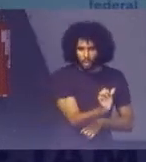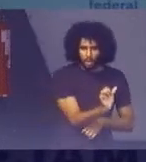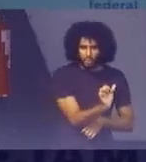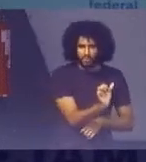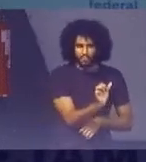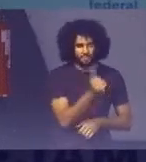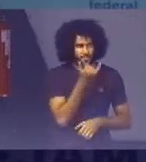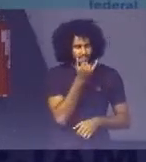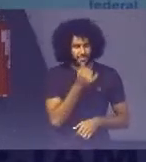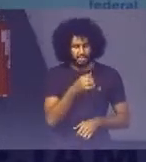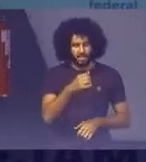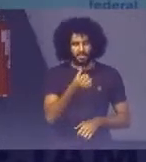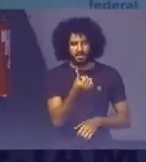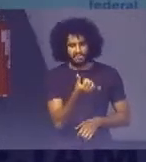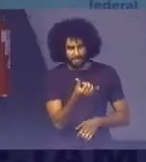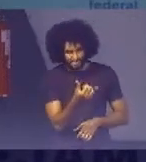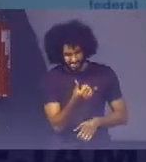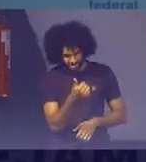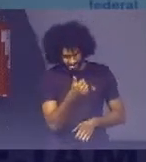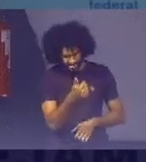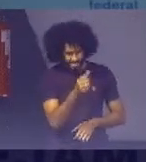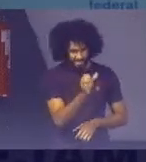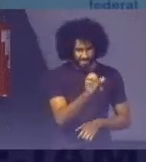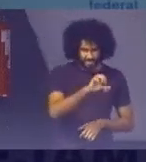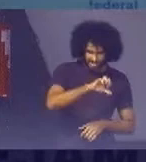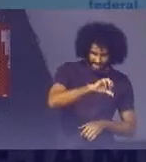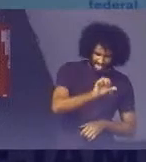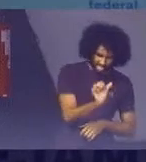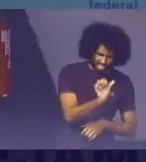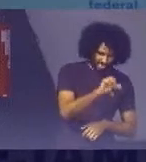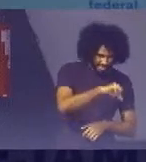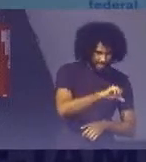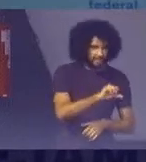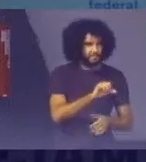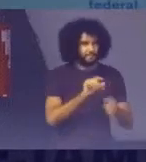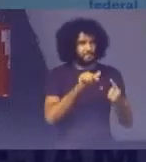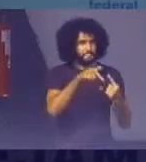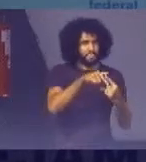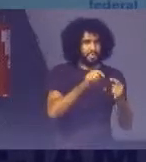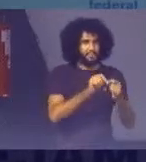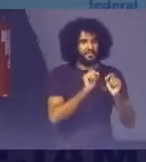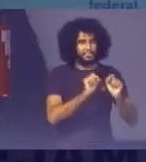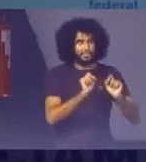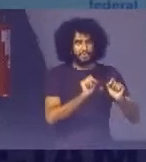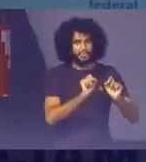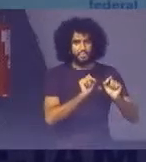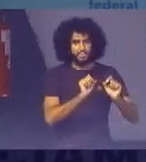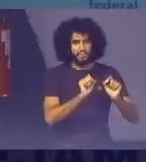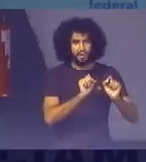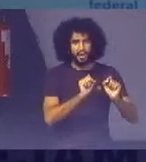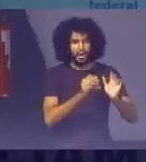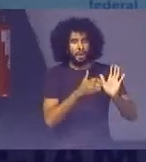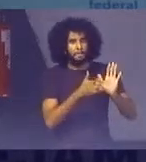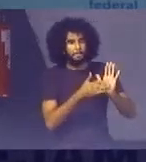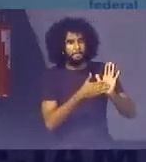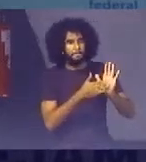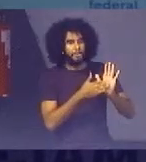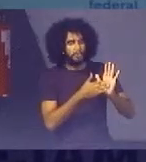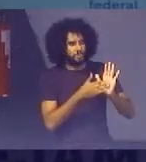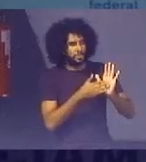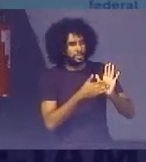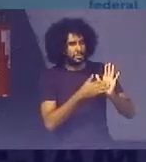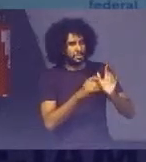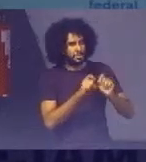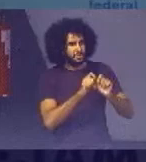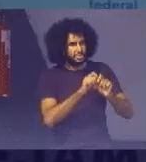E internamente Se organizou Por grupo de trabalho E passou então A fazer uma Proposta Bem inicial De